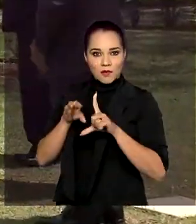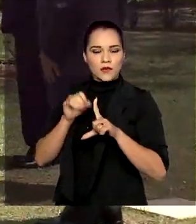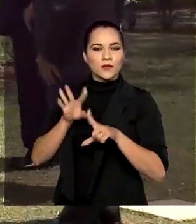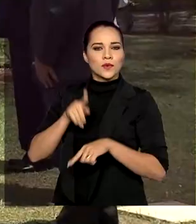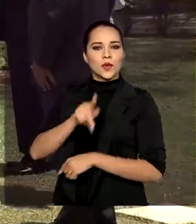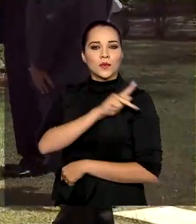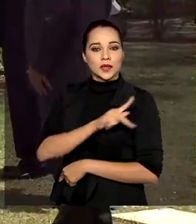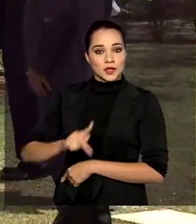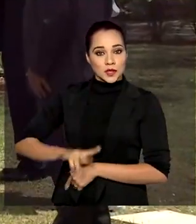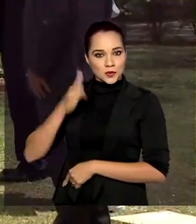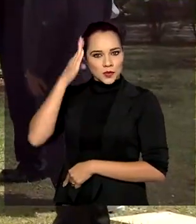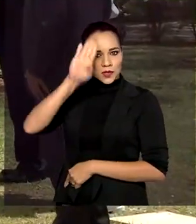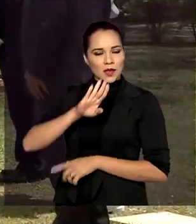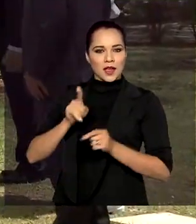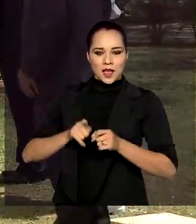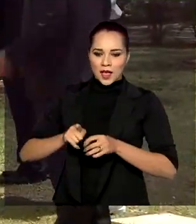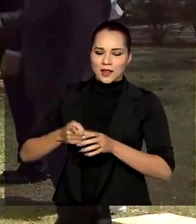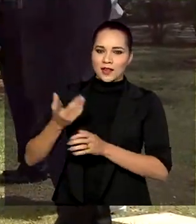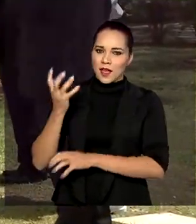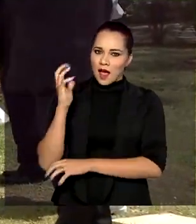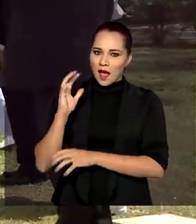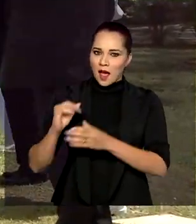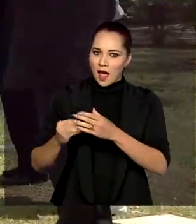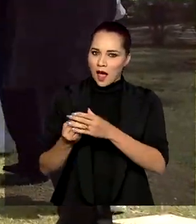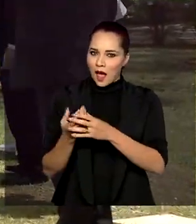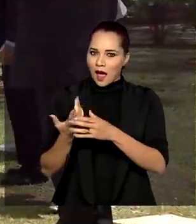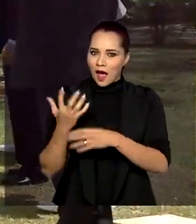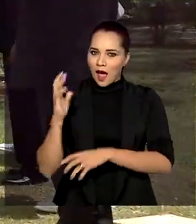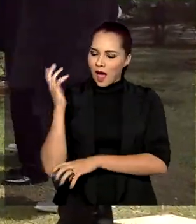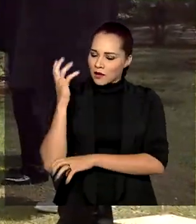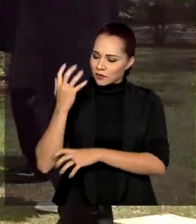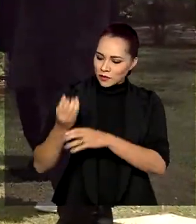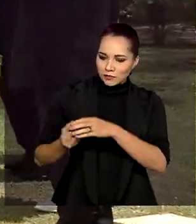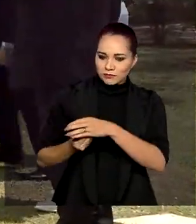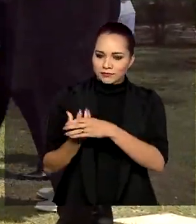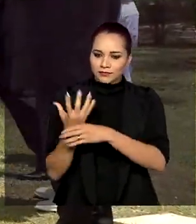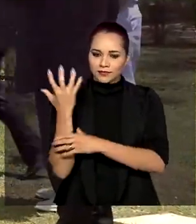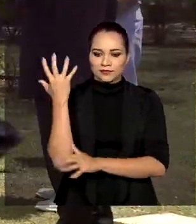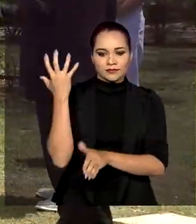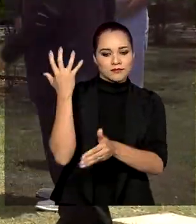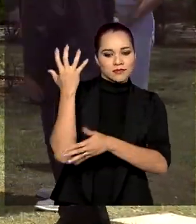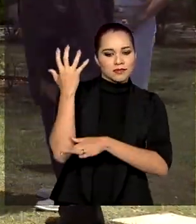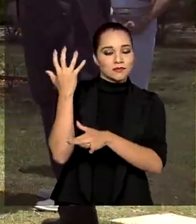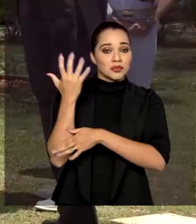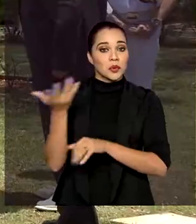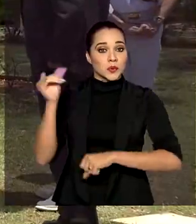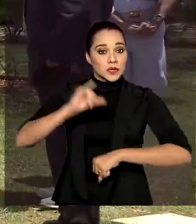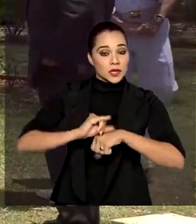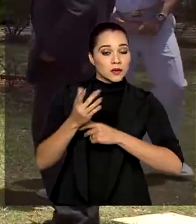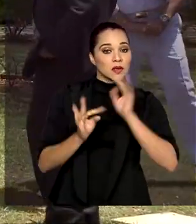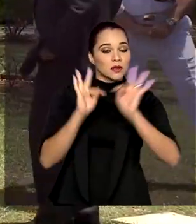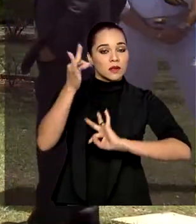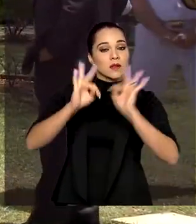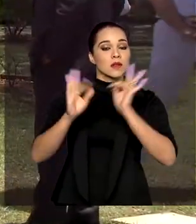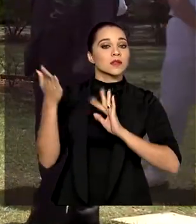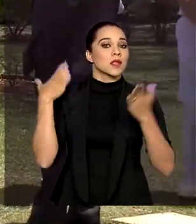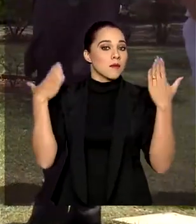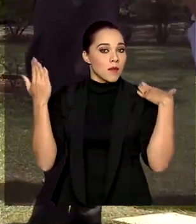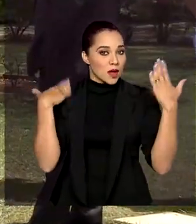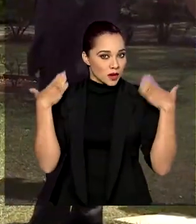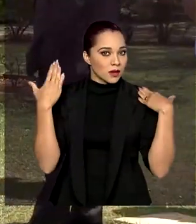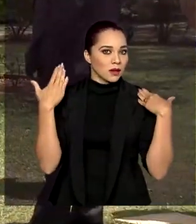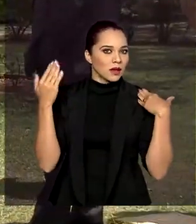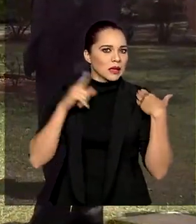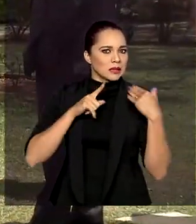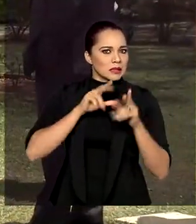faz aí o plantio de uma árvore no centro tecnológico da Marinha, que abriga